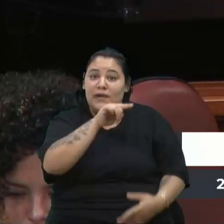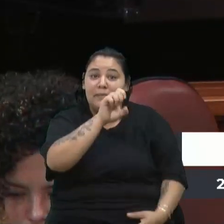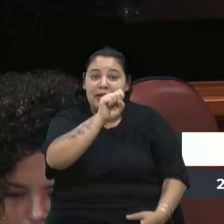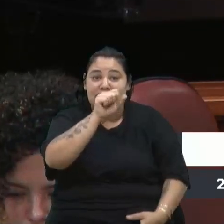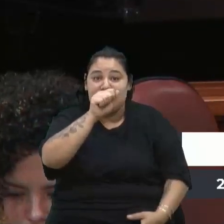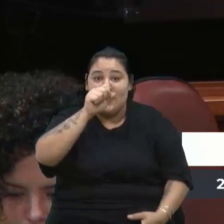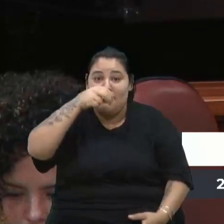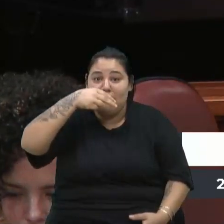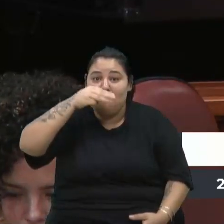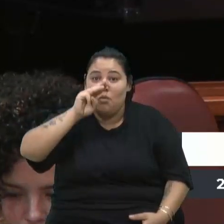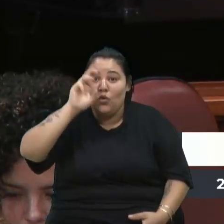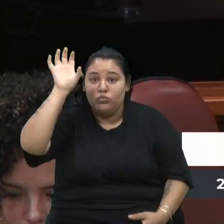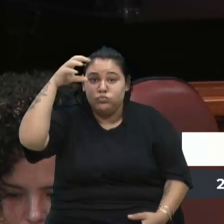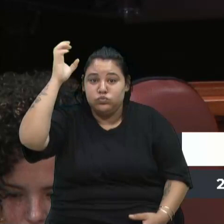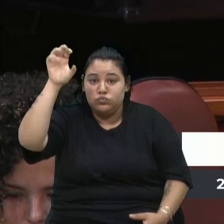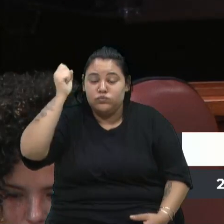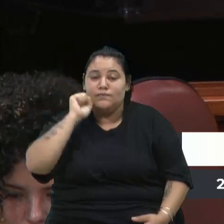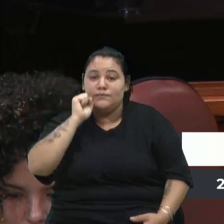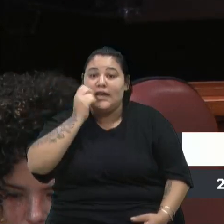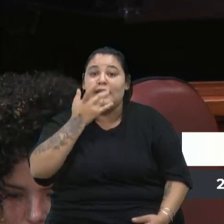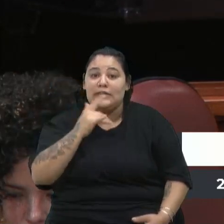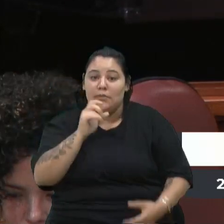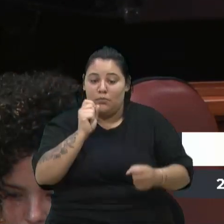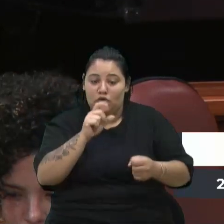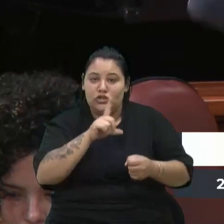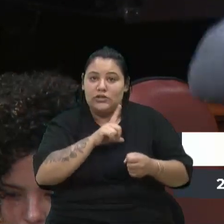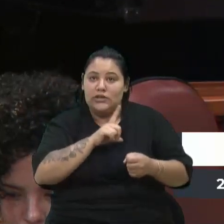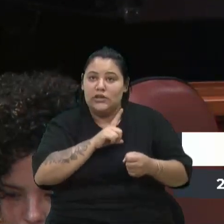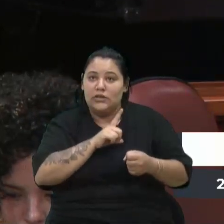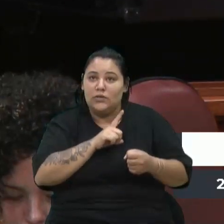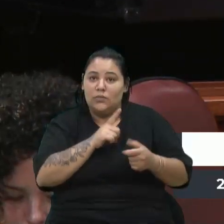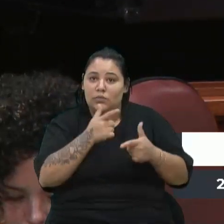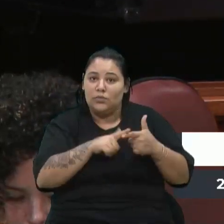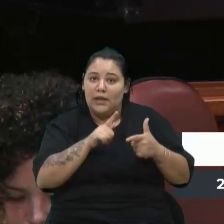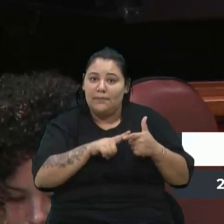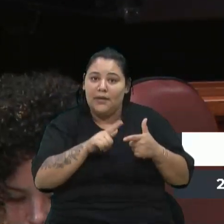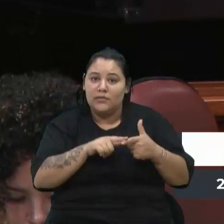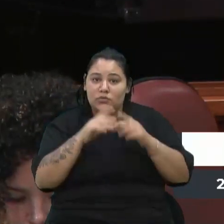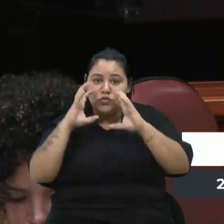ponto. Essa criança pode ter um problema. inclusive um aneurisma.